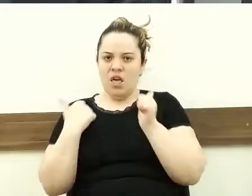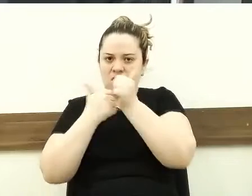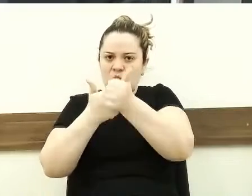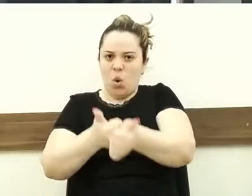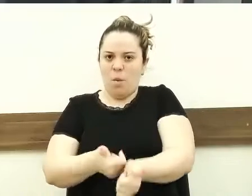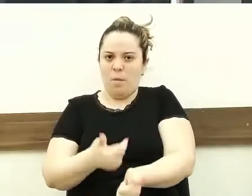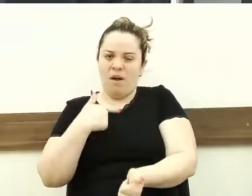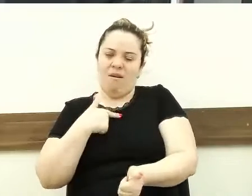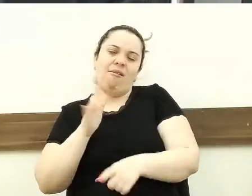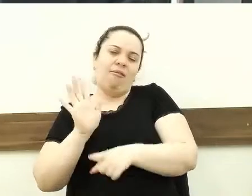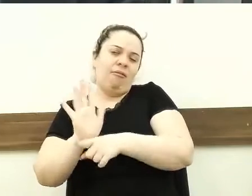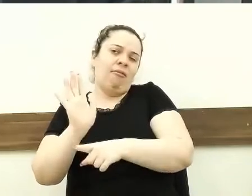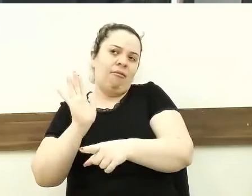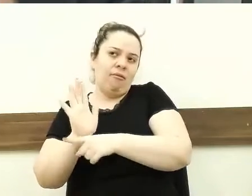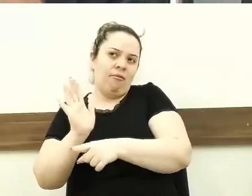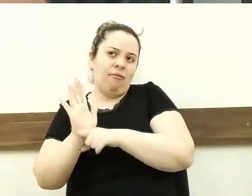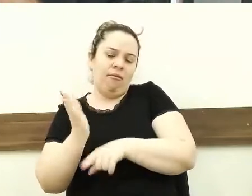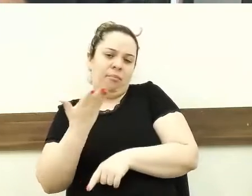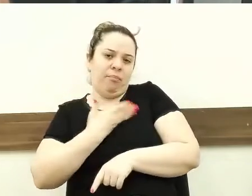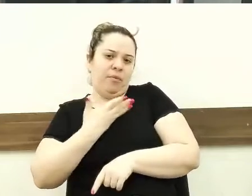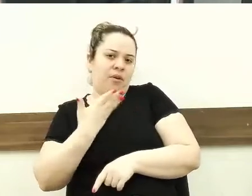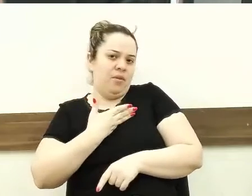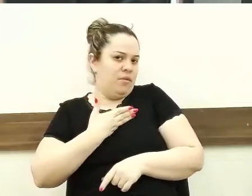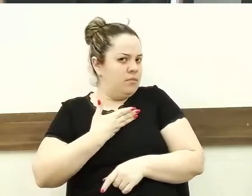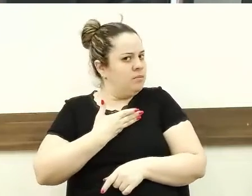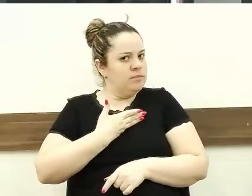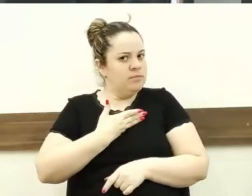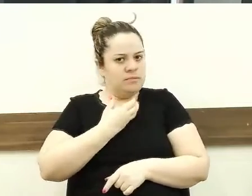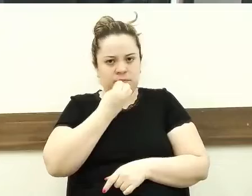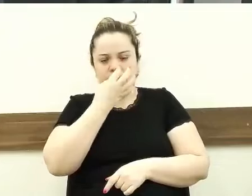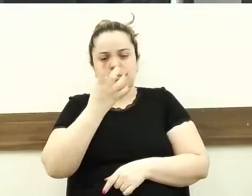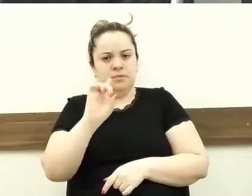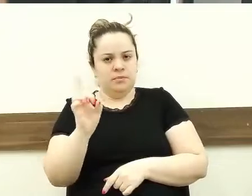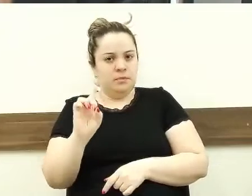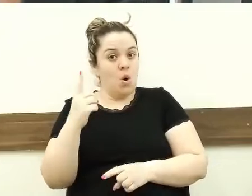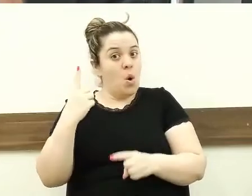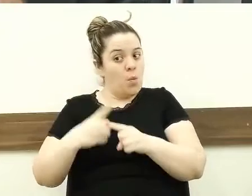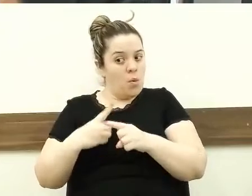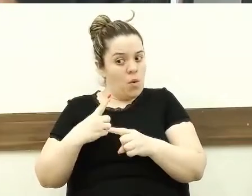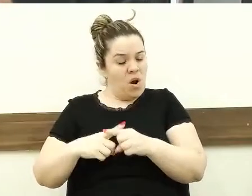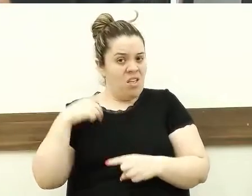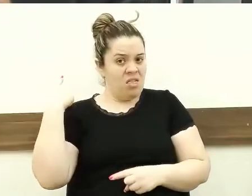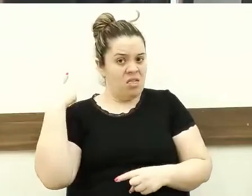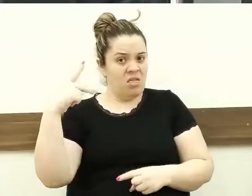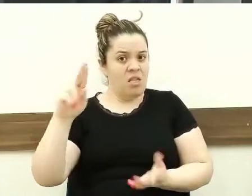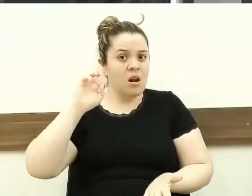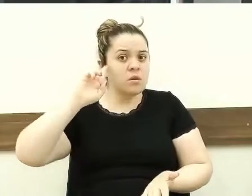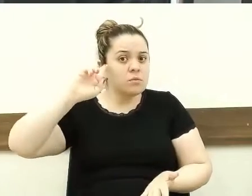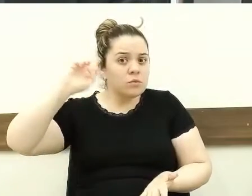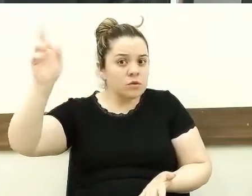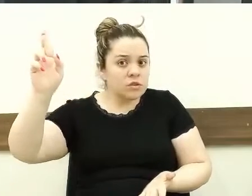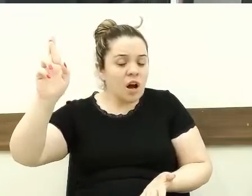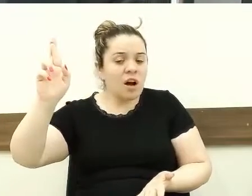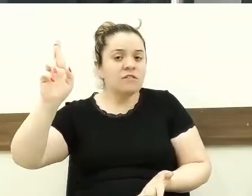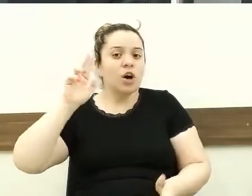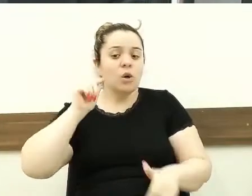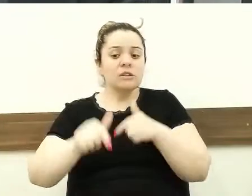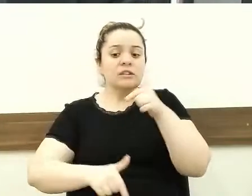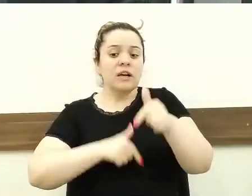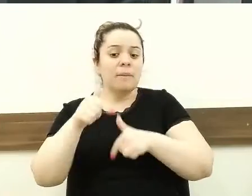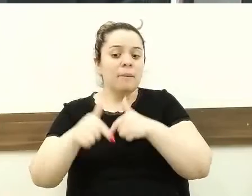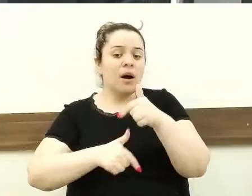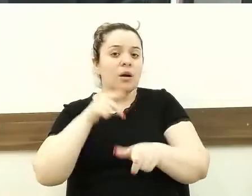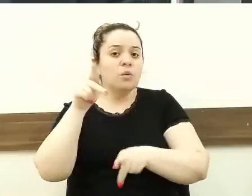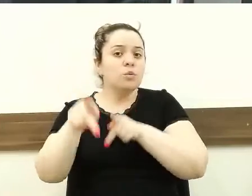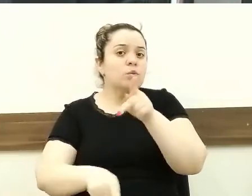Porque no decorrer da gestão, ele é um servidor público do povo. Então tem